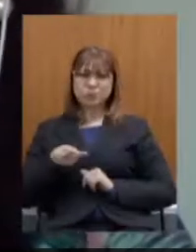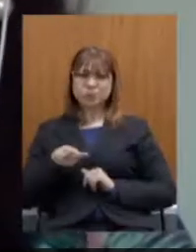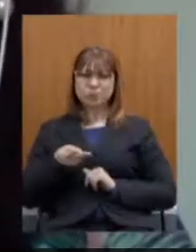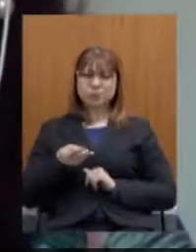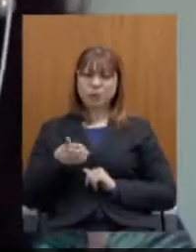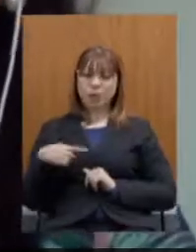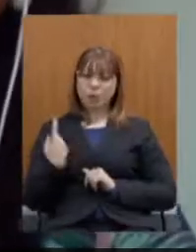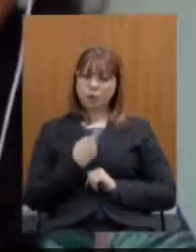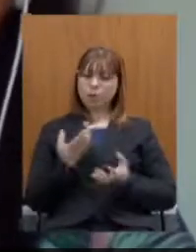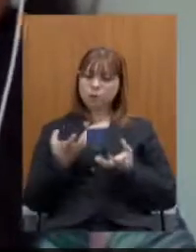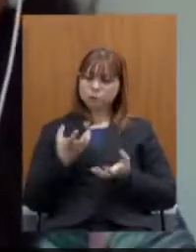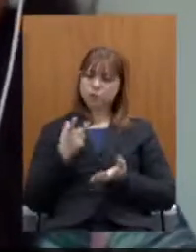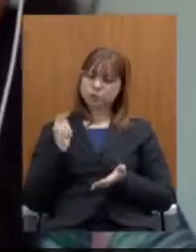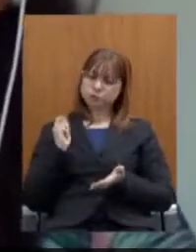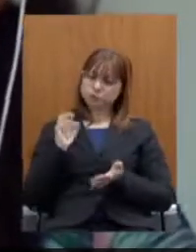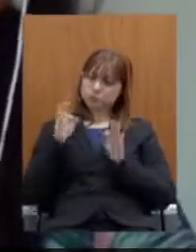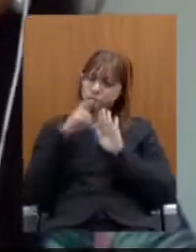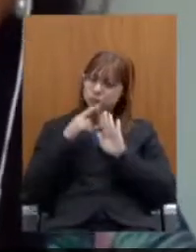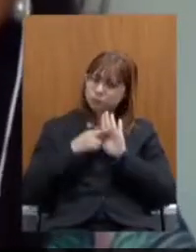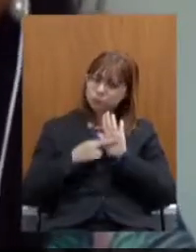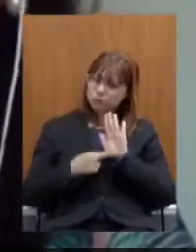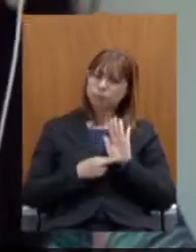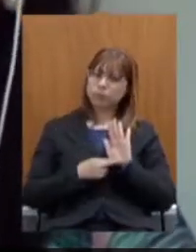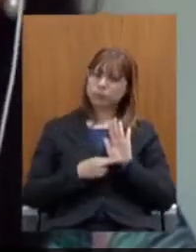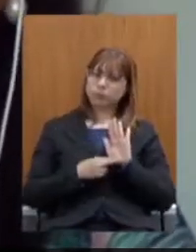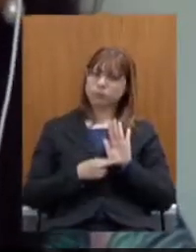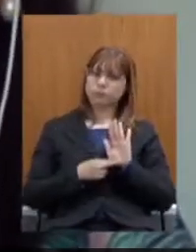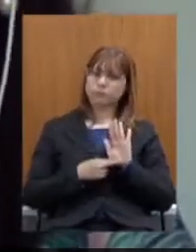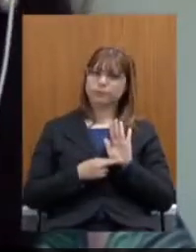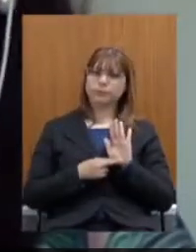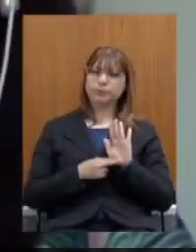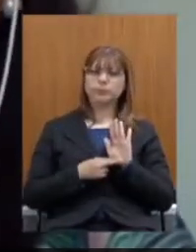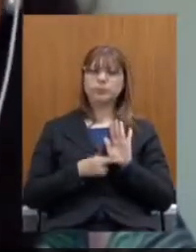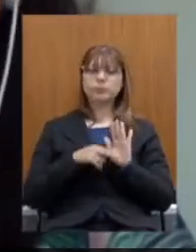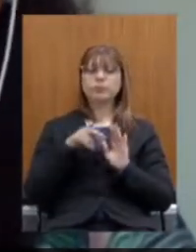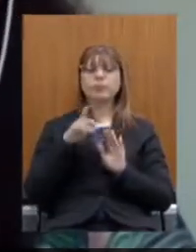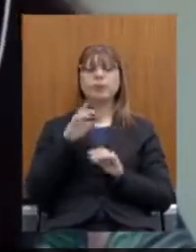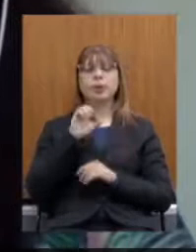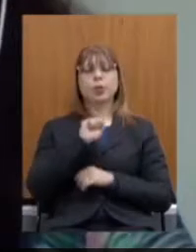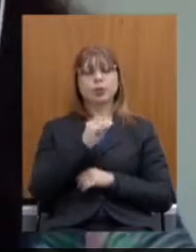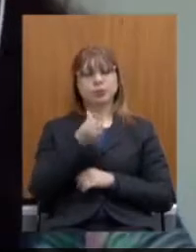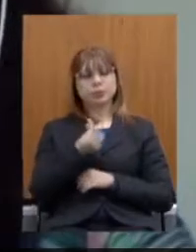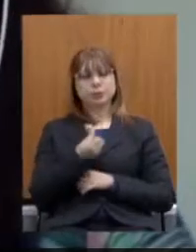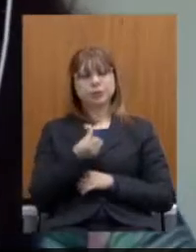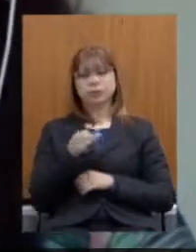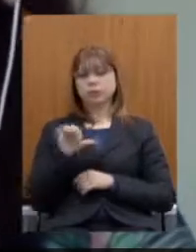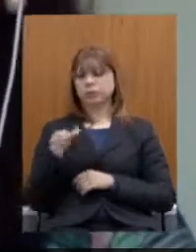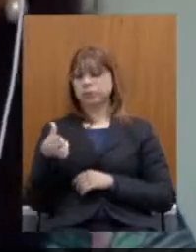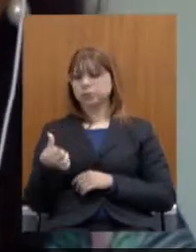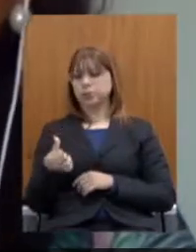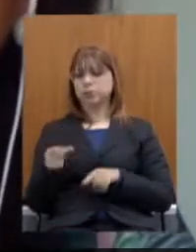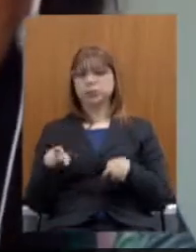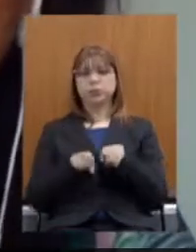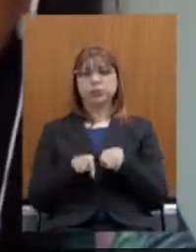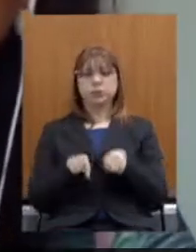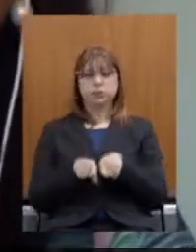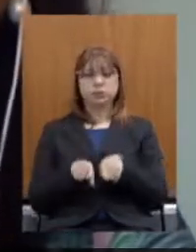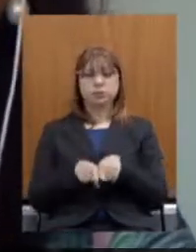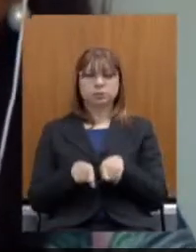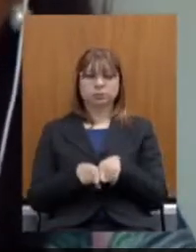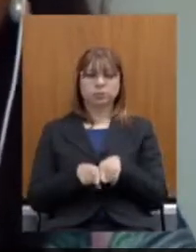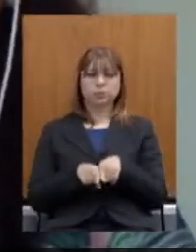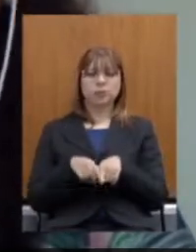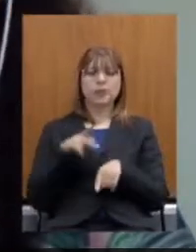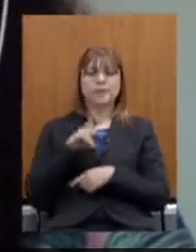regra de pontos 86, 96, um pedágio máximo de